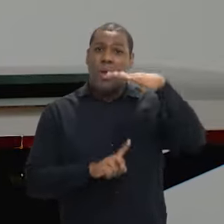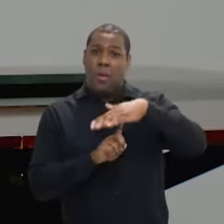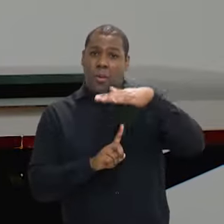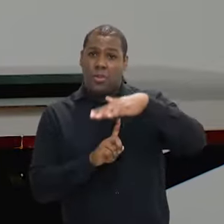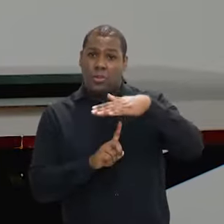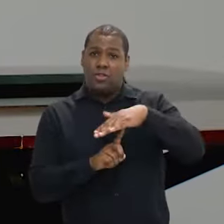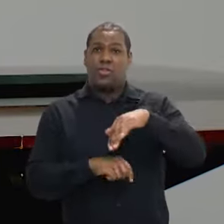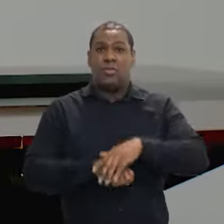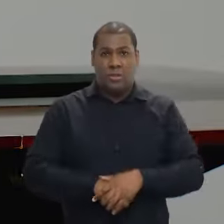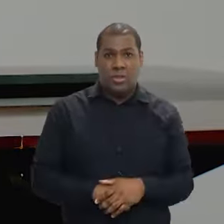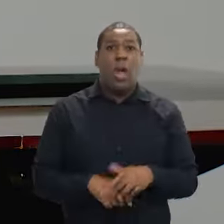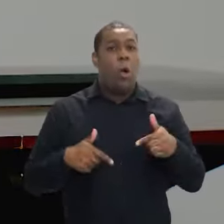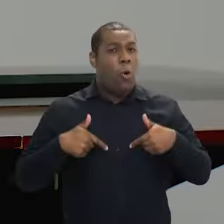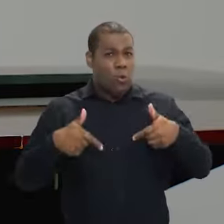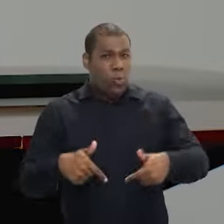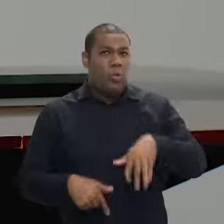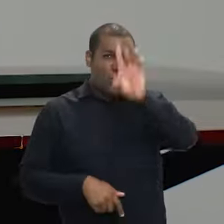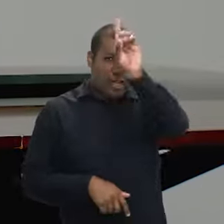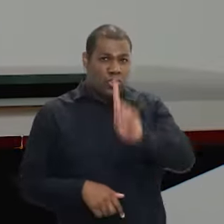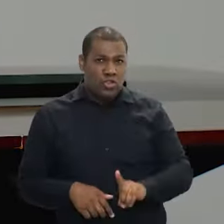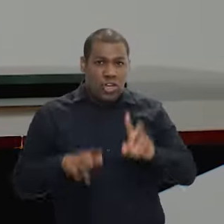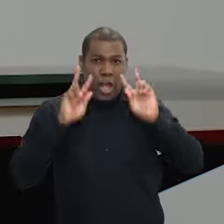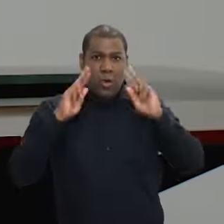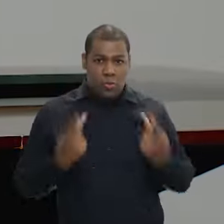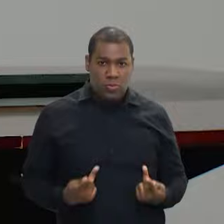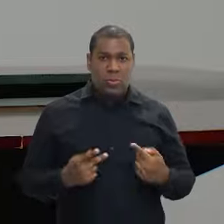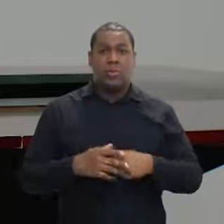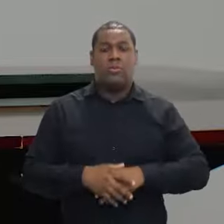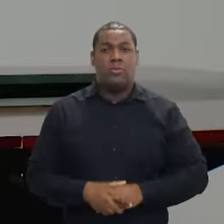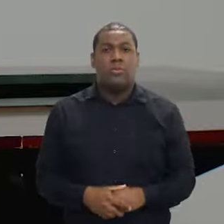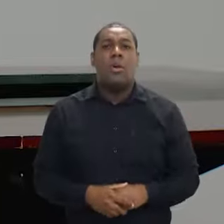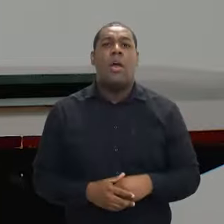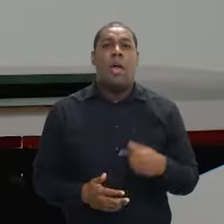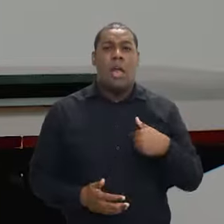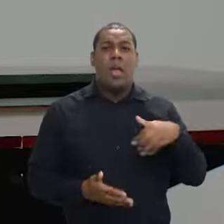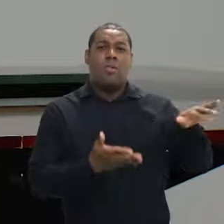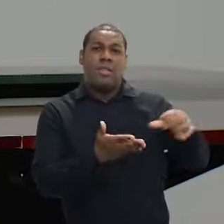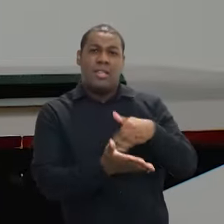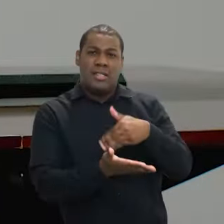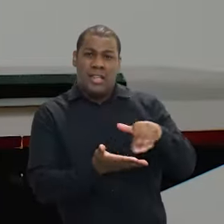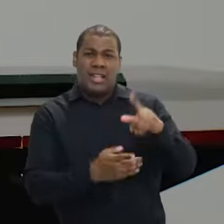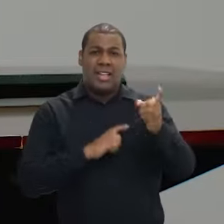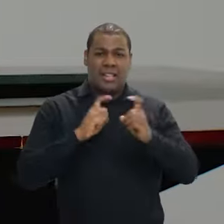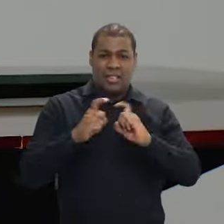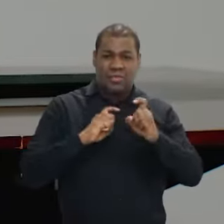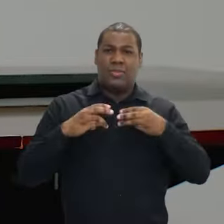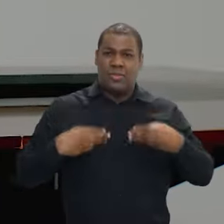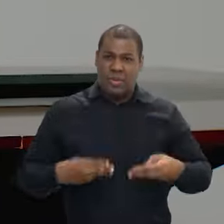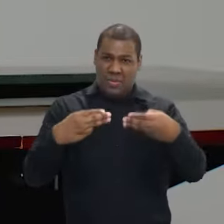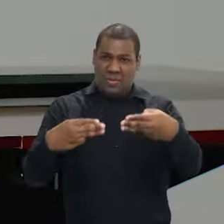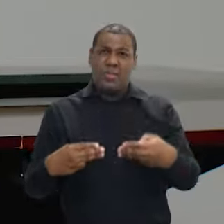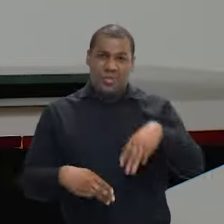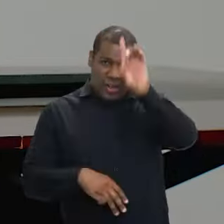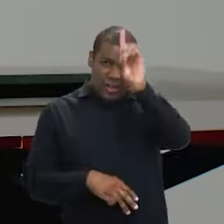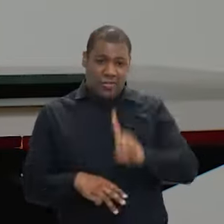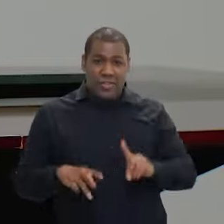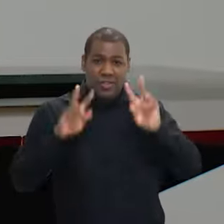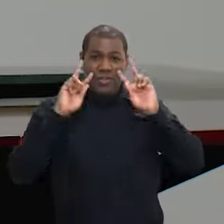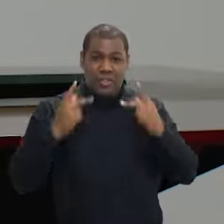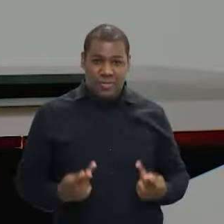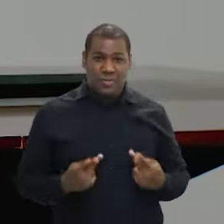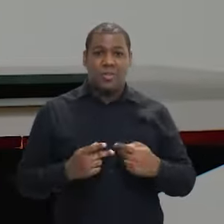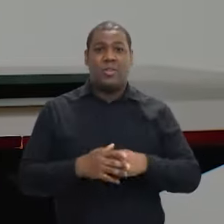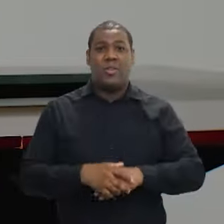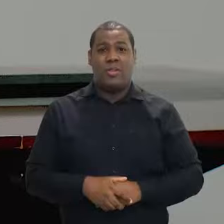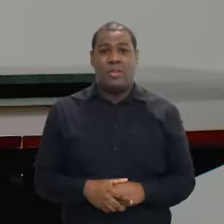sempre atuando com direito criminal e direitos humanos, né? Quando assumi a secretaria executiva, estava na função de defensora regional de